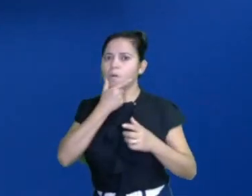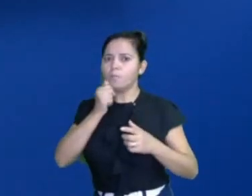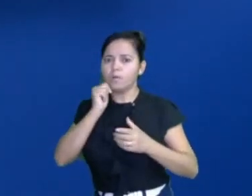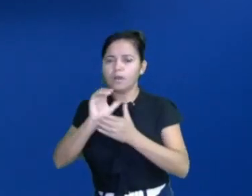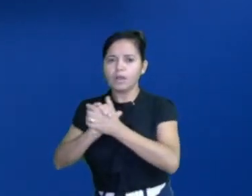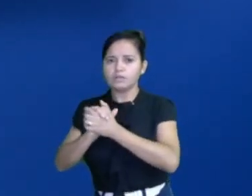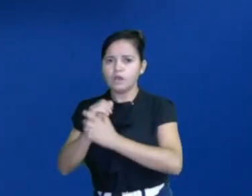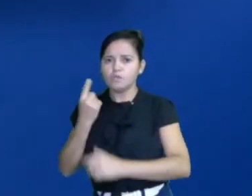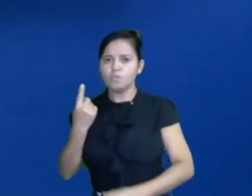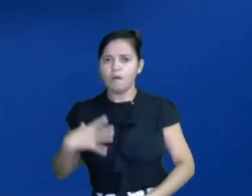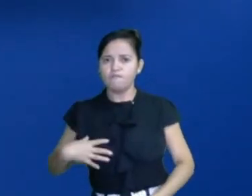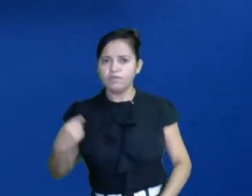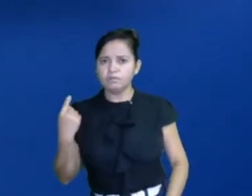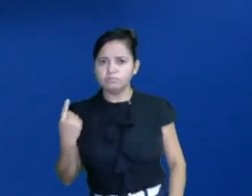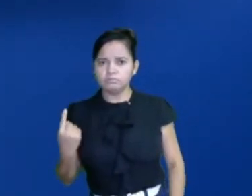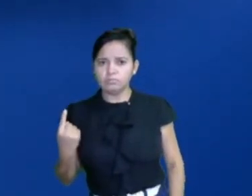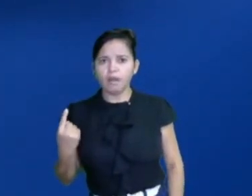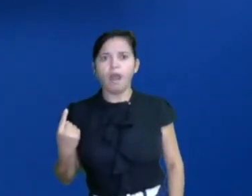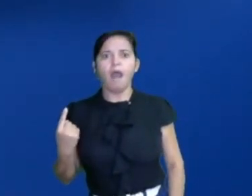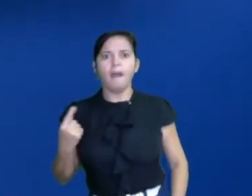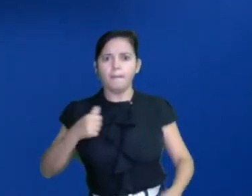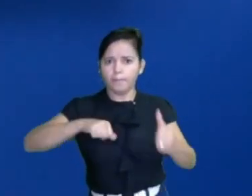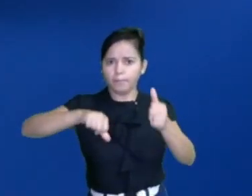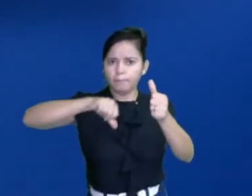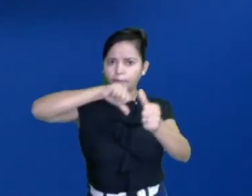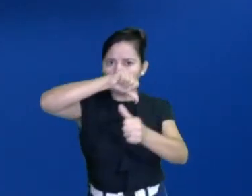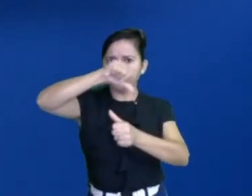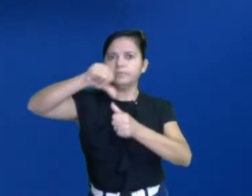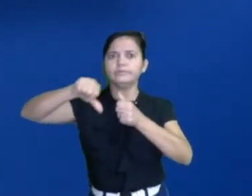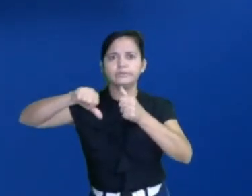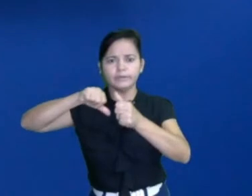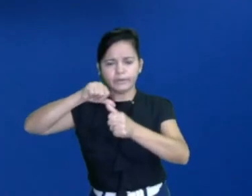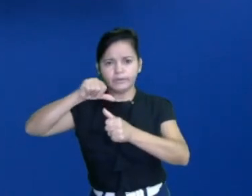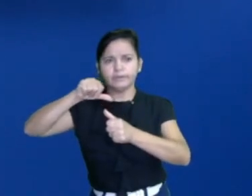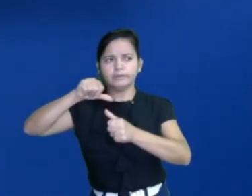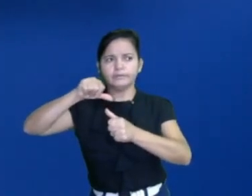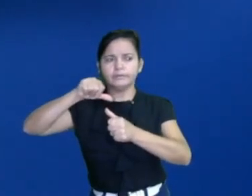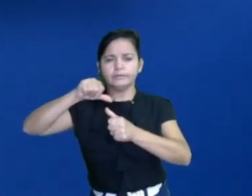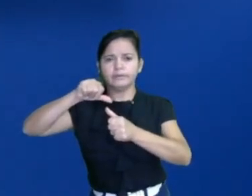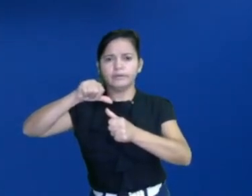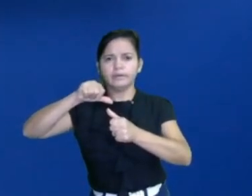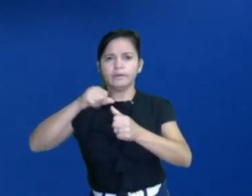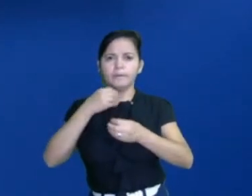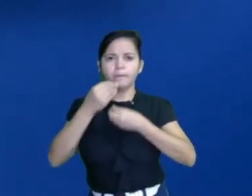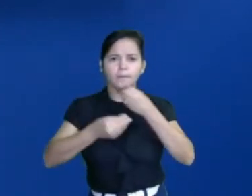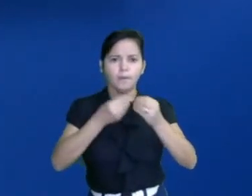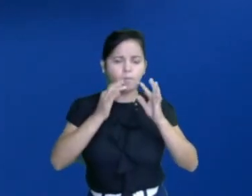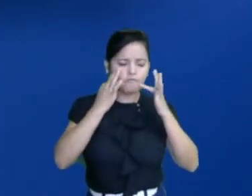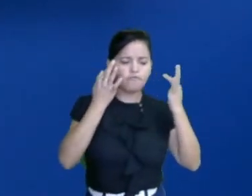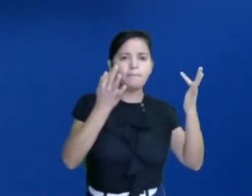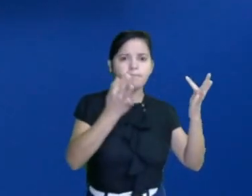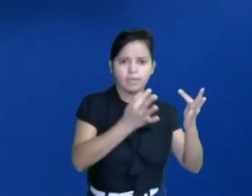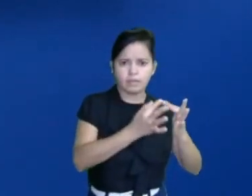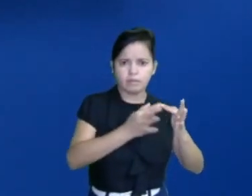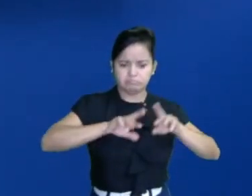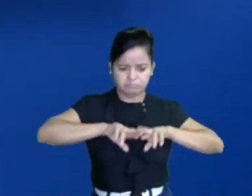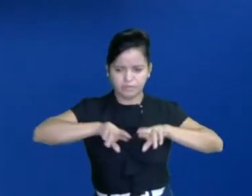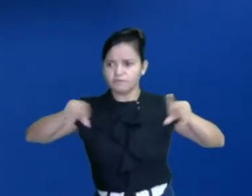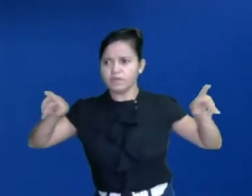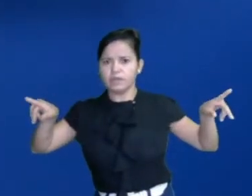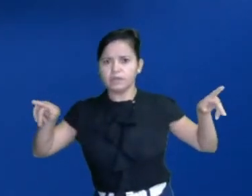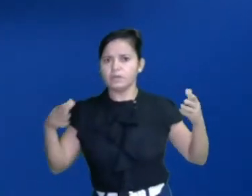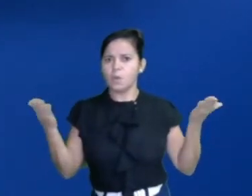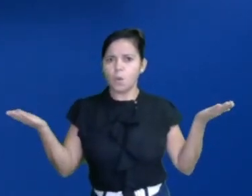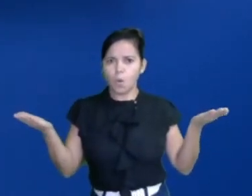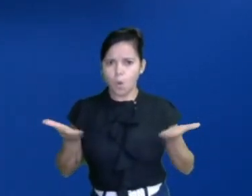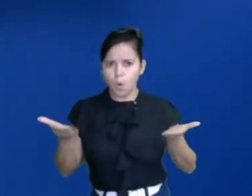A gente viu que há essa mudança, não é? Essa mudança de constituição da família. Hoje